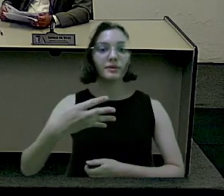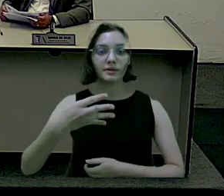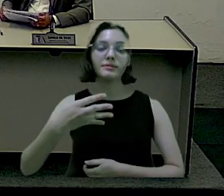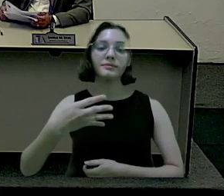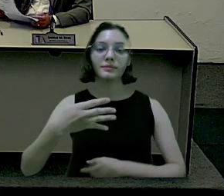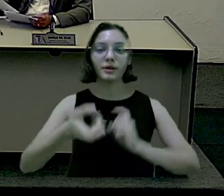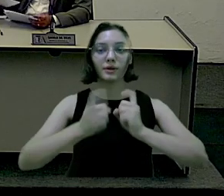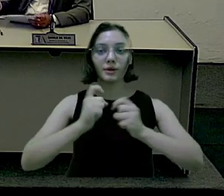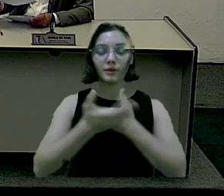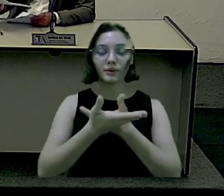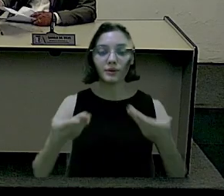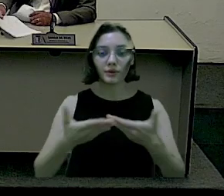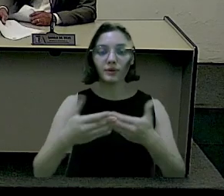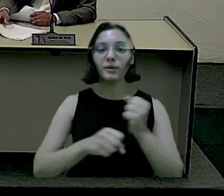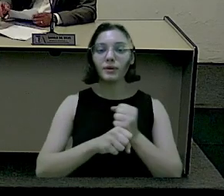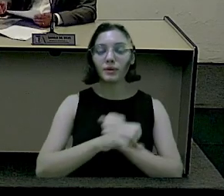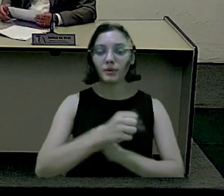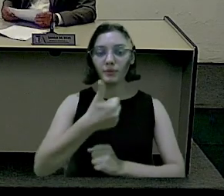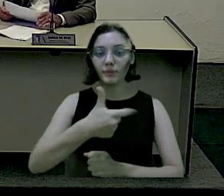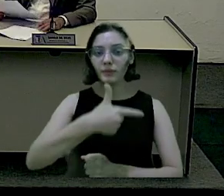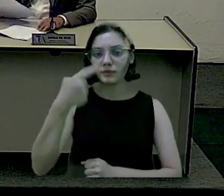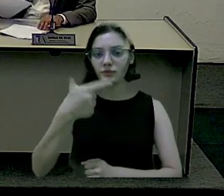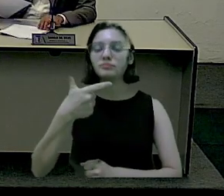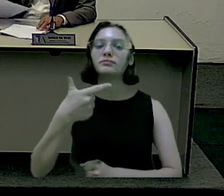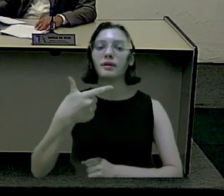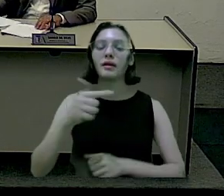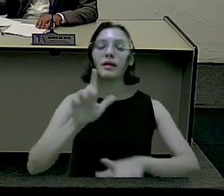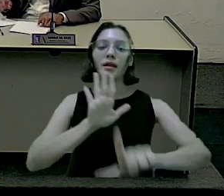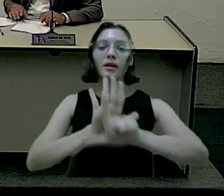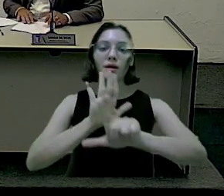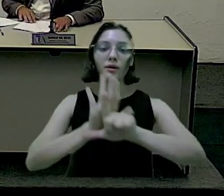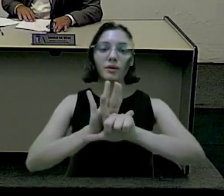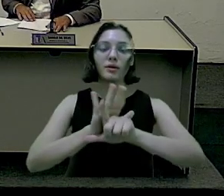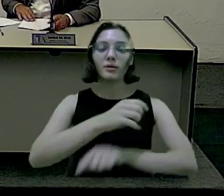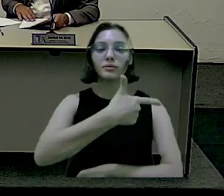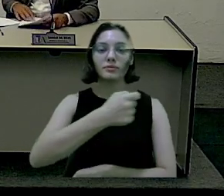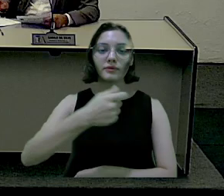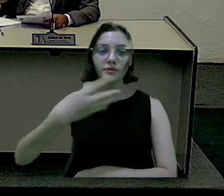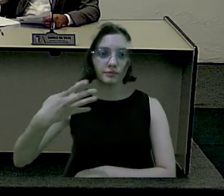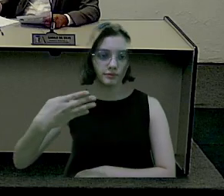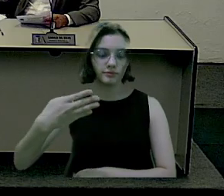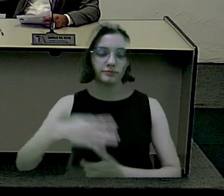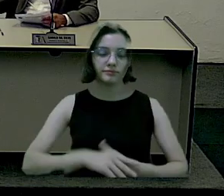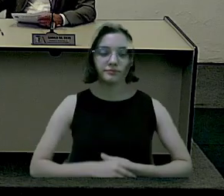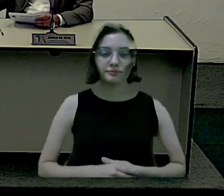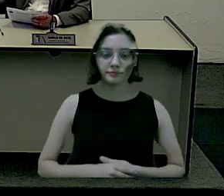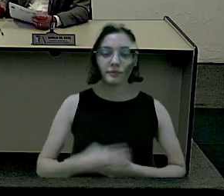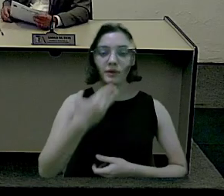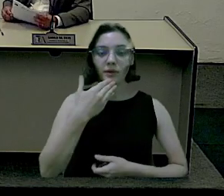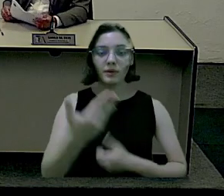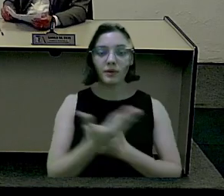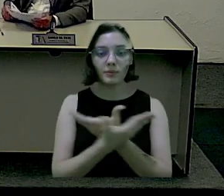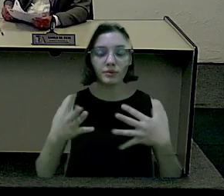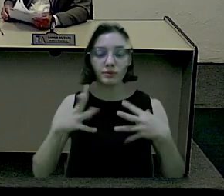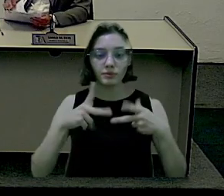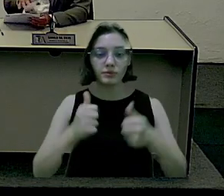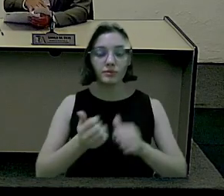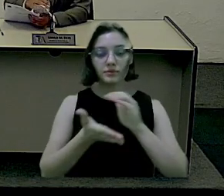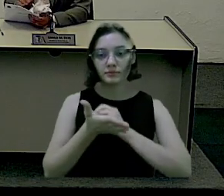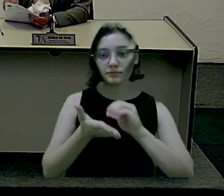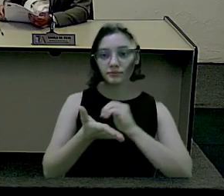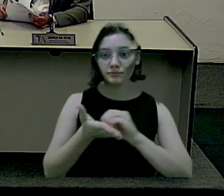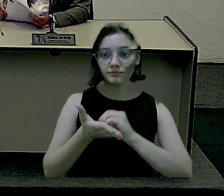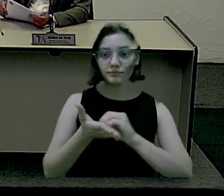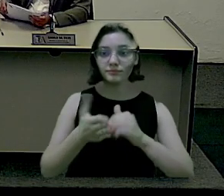14ª Sessão Ordinária do 1º Ano do 2º Bienio da Legislatura 2021 a 2024. Solicito do